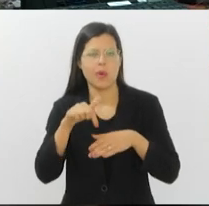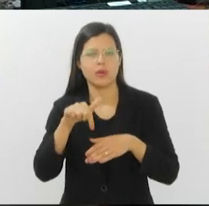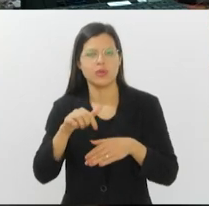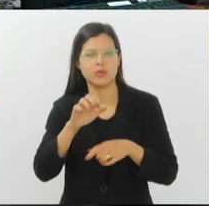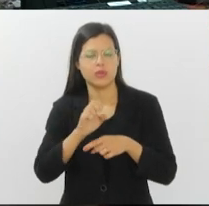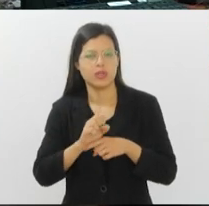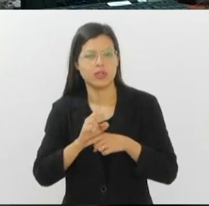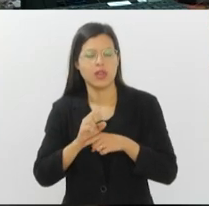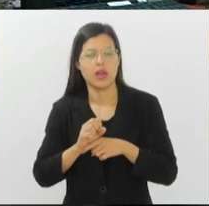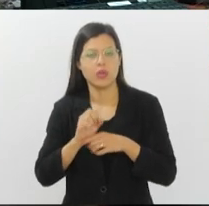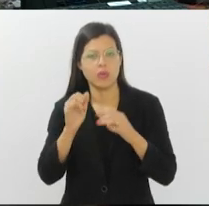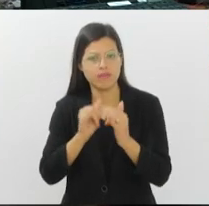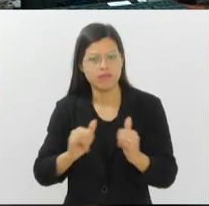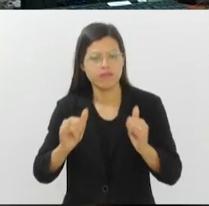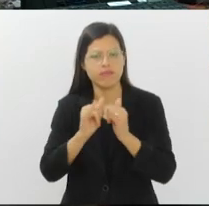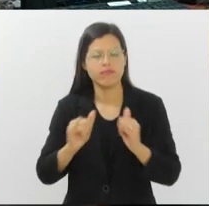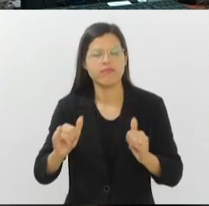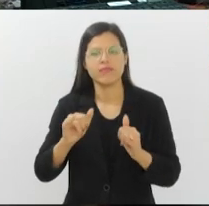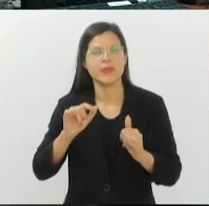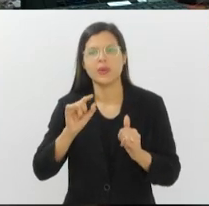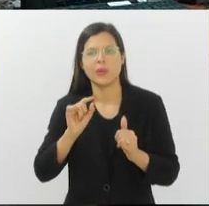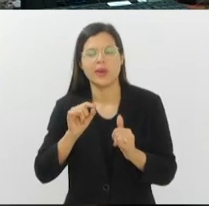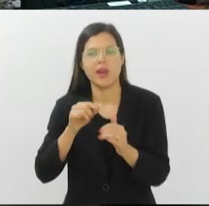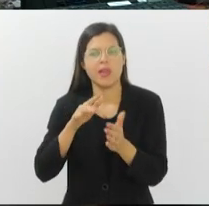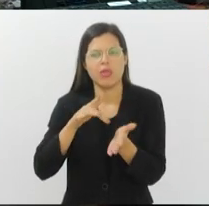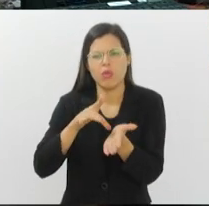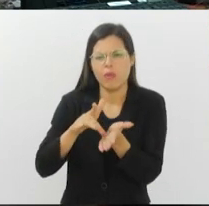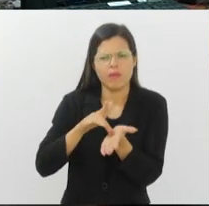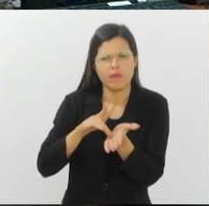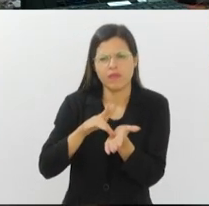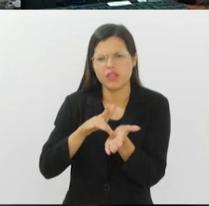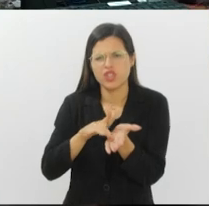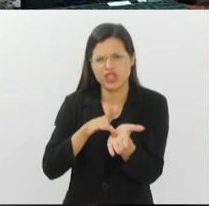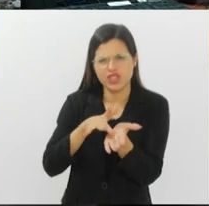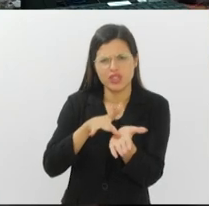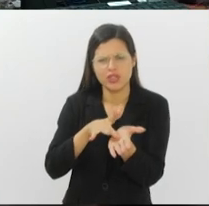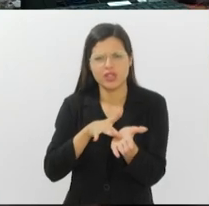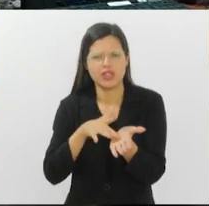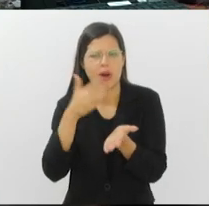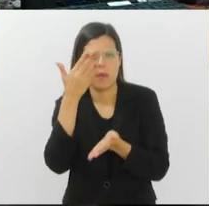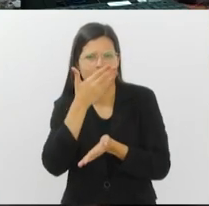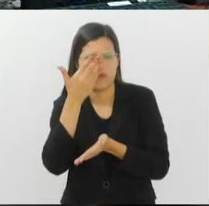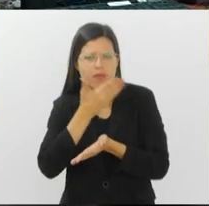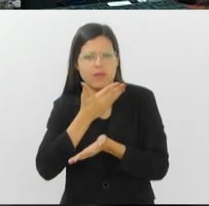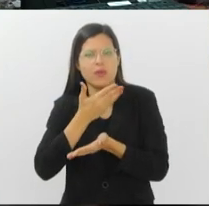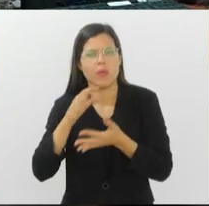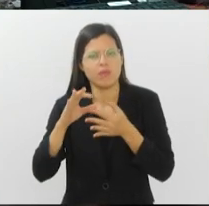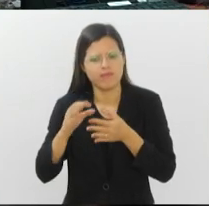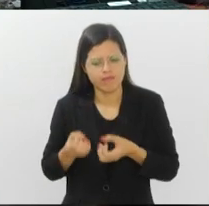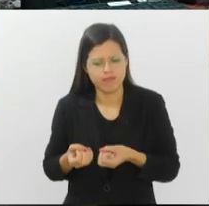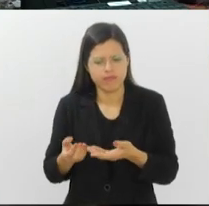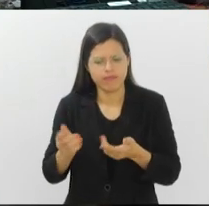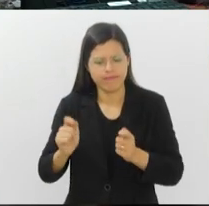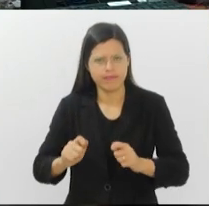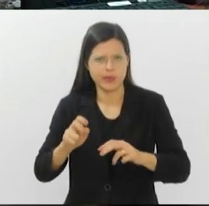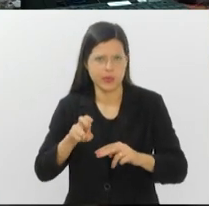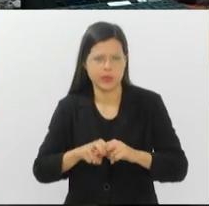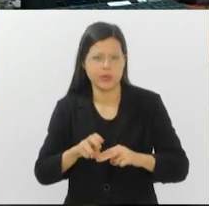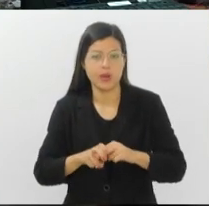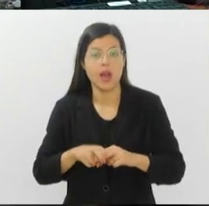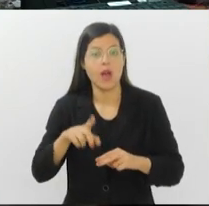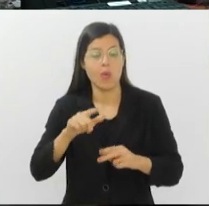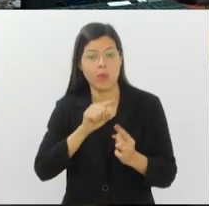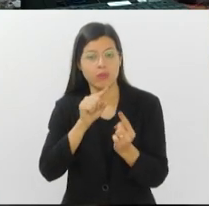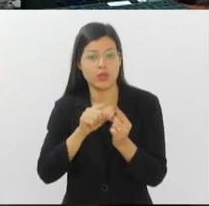campanha educativa Não Finja que Não Me Viu, Ceda o Lugar. O objetivo é conscientizar os passageiros sobre a lei sancionada